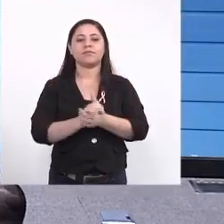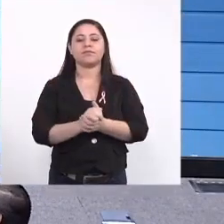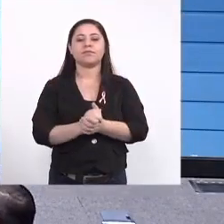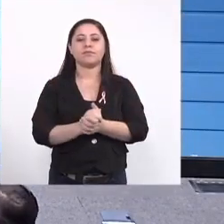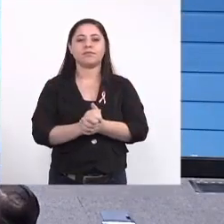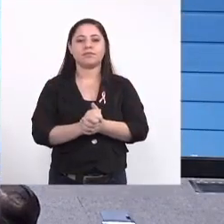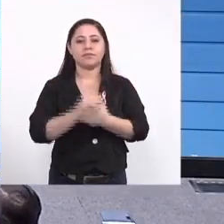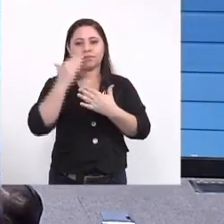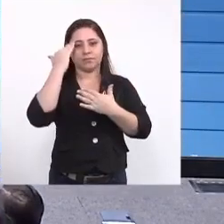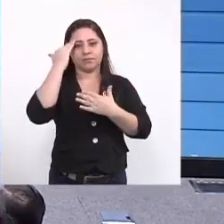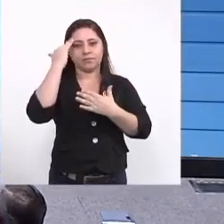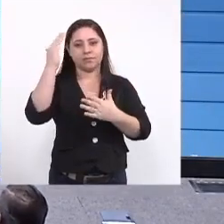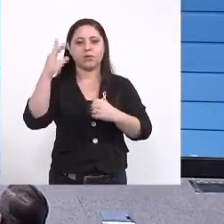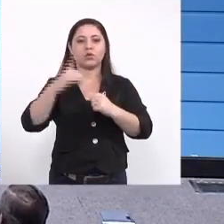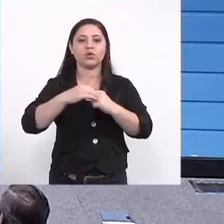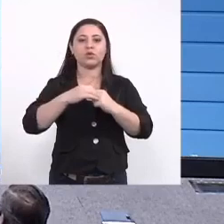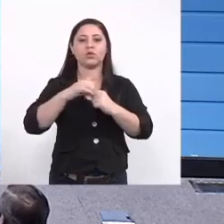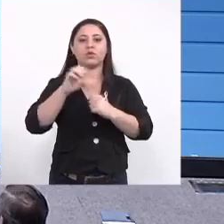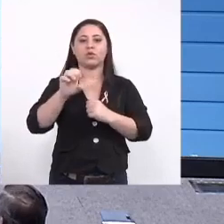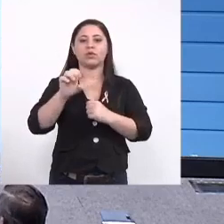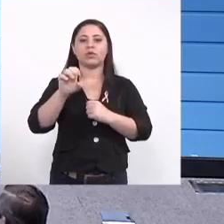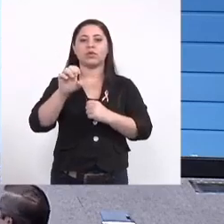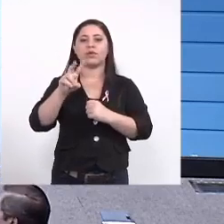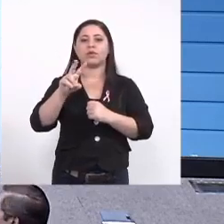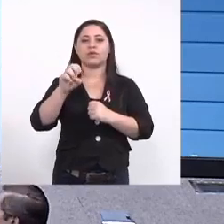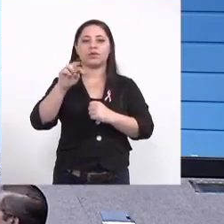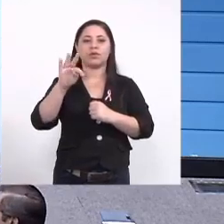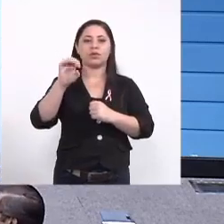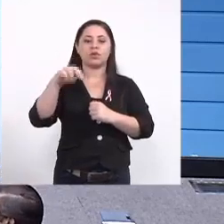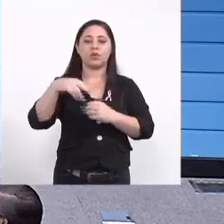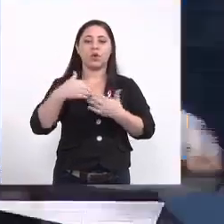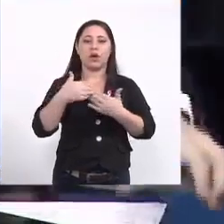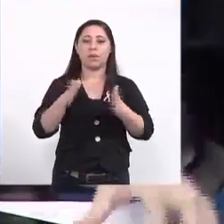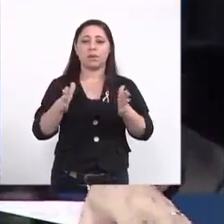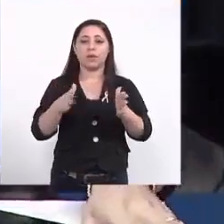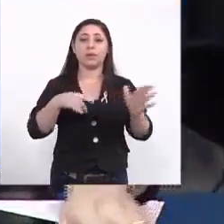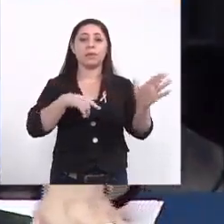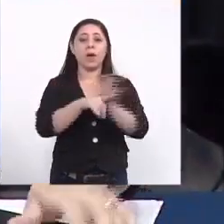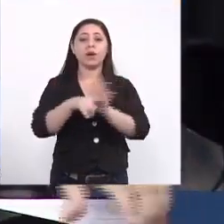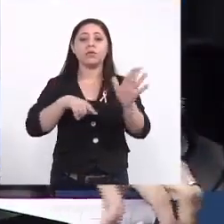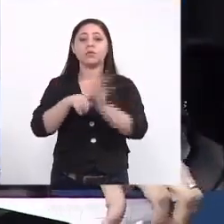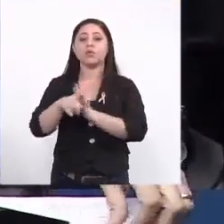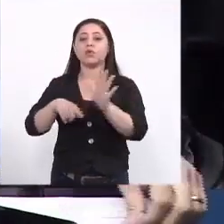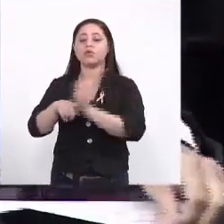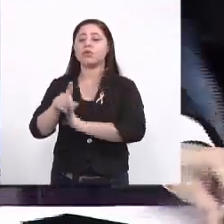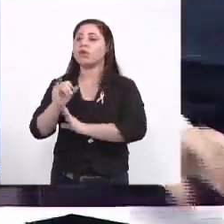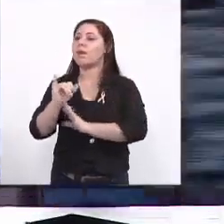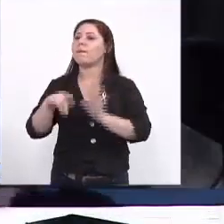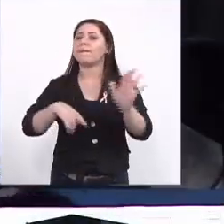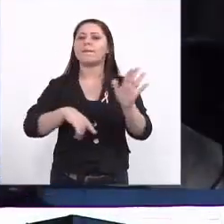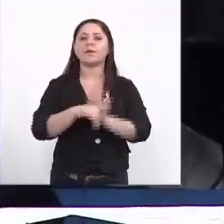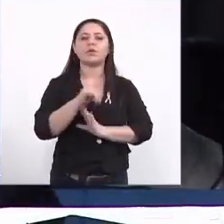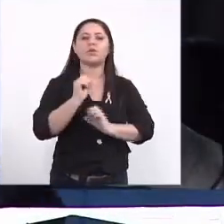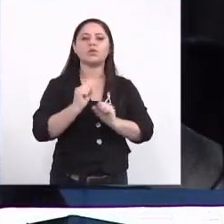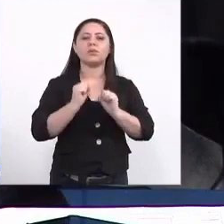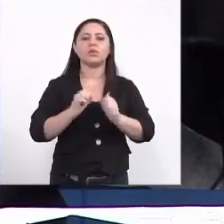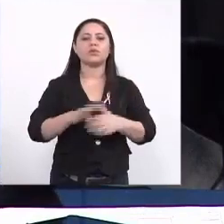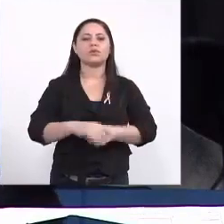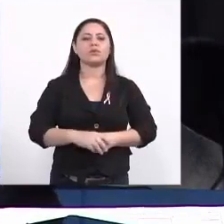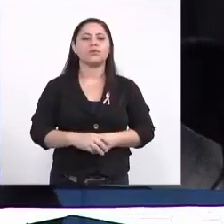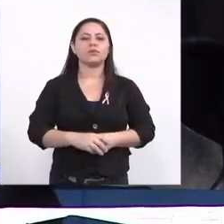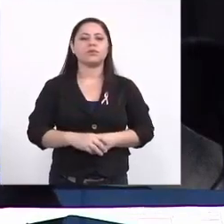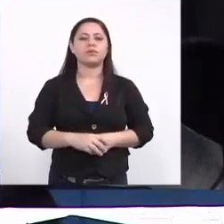obrigado doutor Everton agora nós vamos abrir as perguntas se alguém tiver algum questionamento